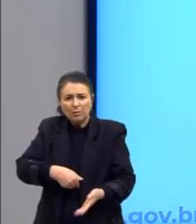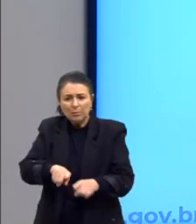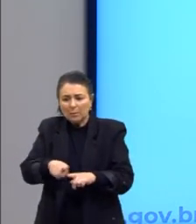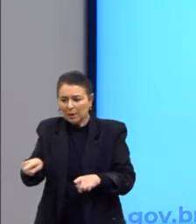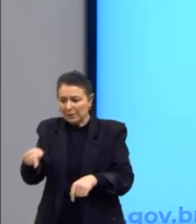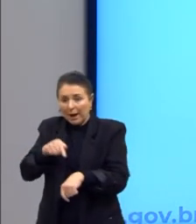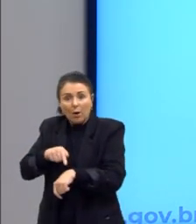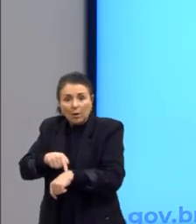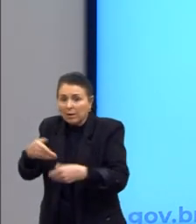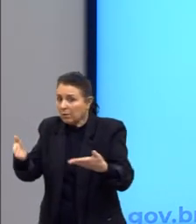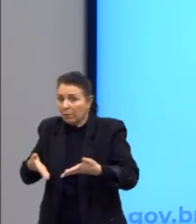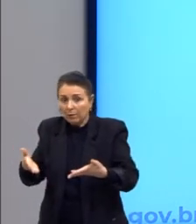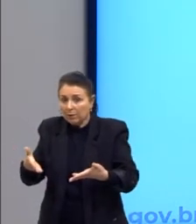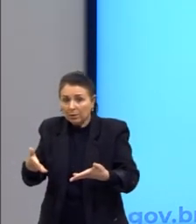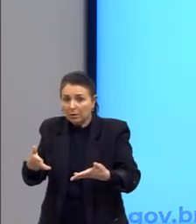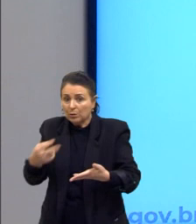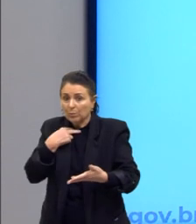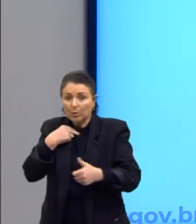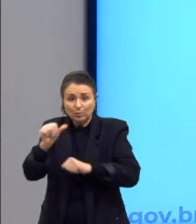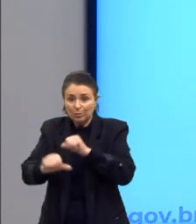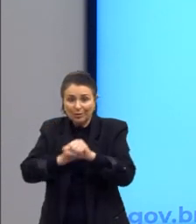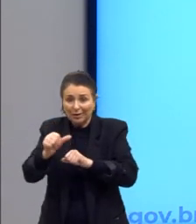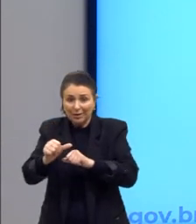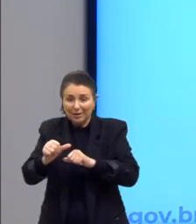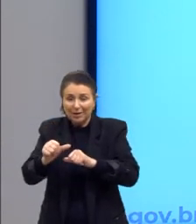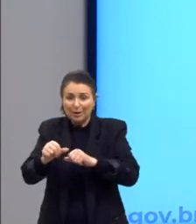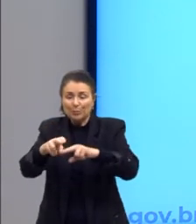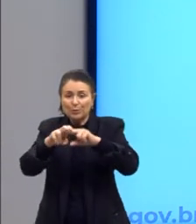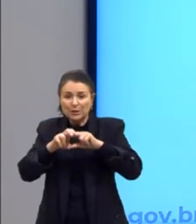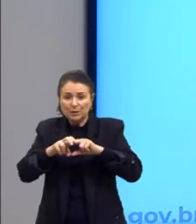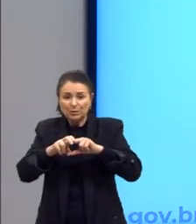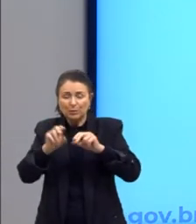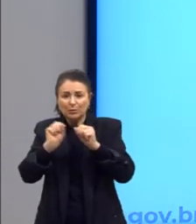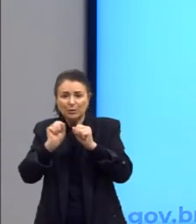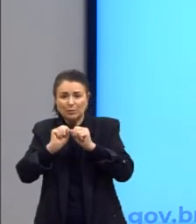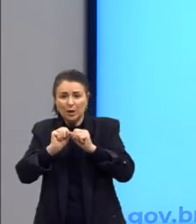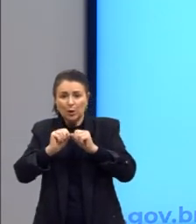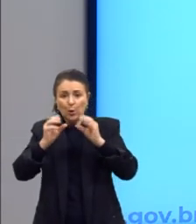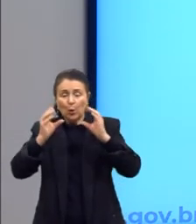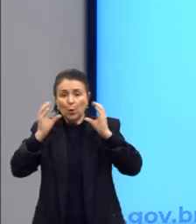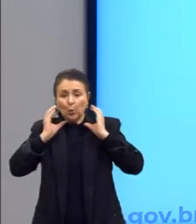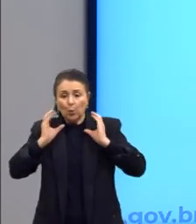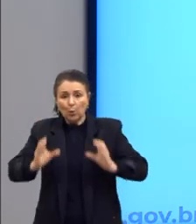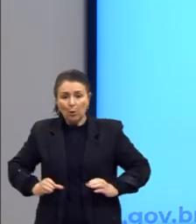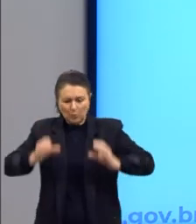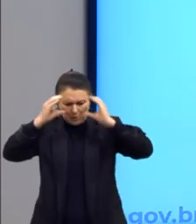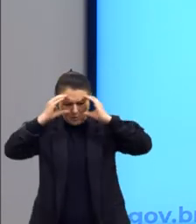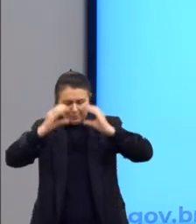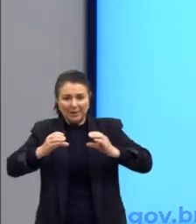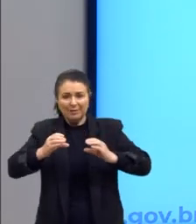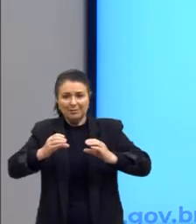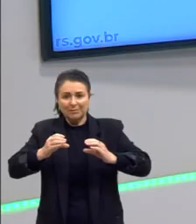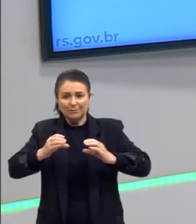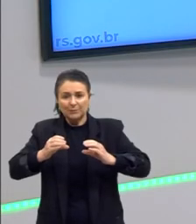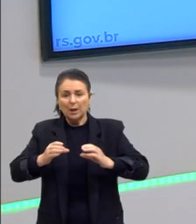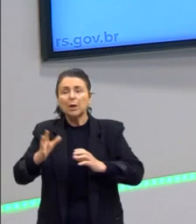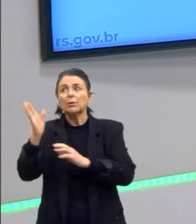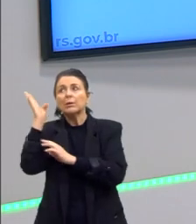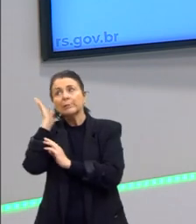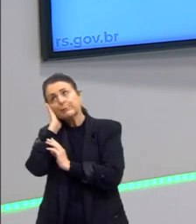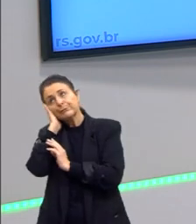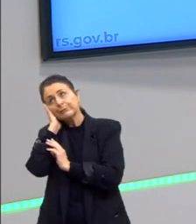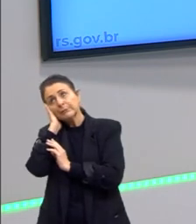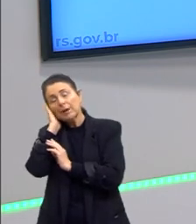comer é agora. Essa é a disciplinização dos corpos. Não necessariamente quantas vezes nós deitamos na cama e não temos sono. Porque